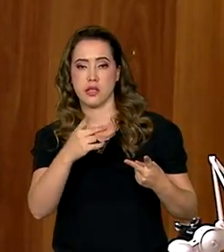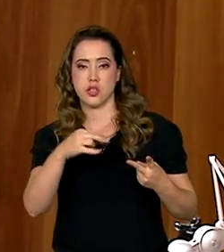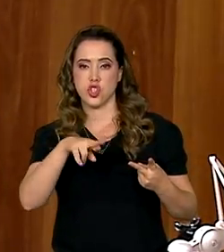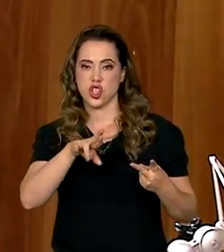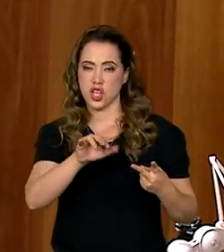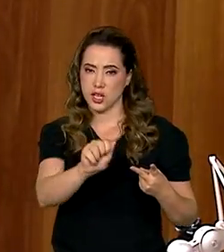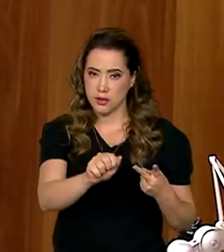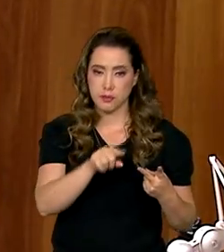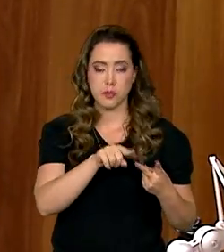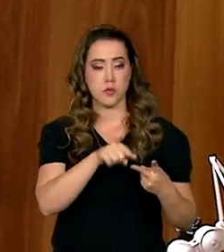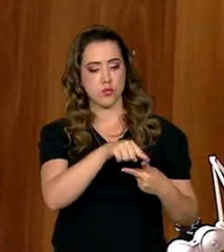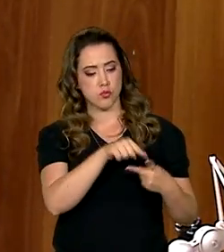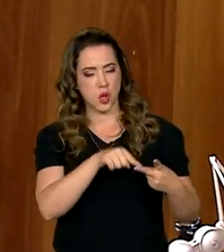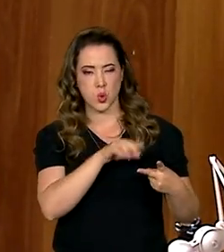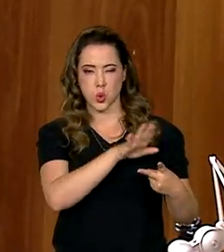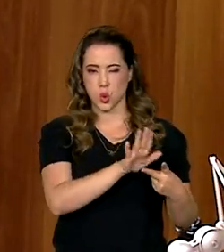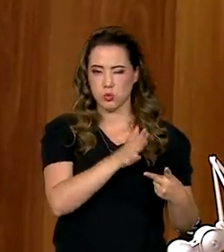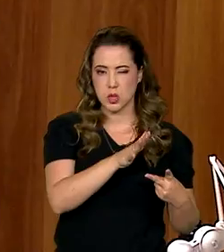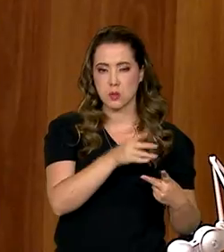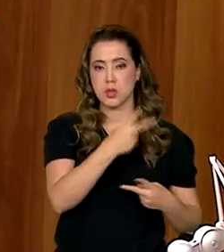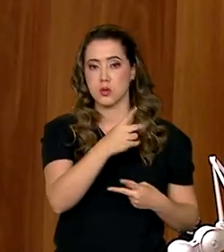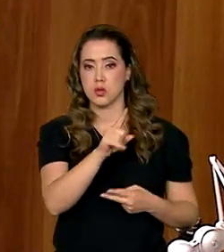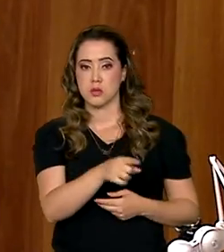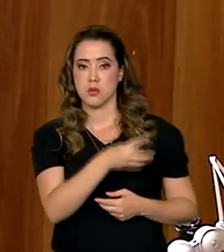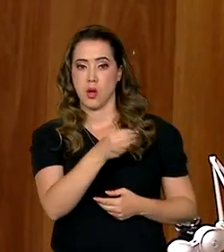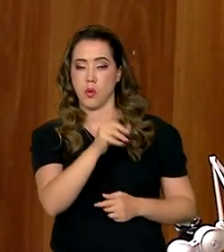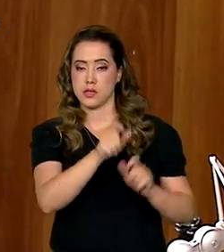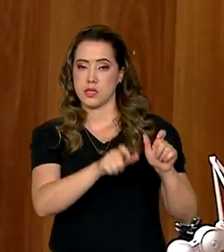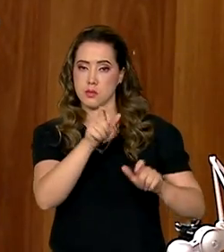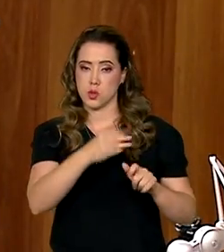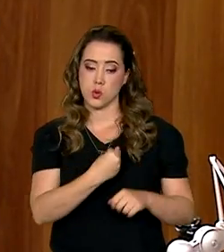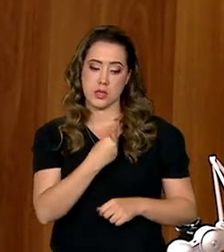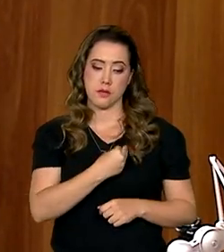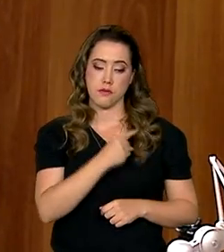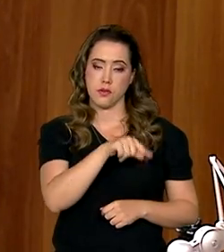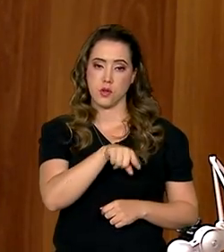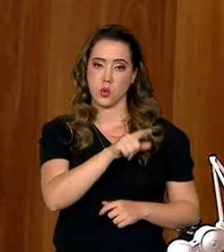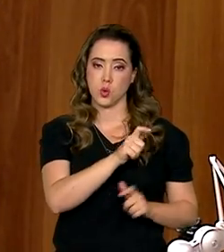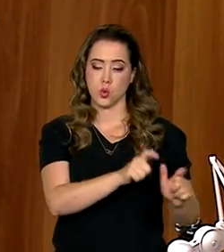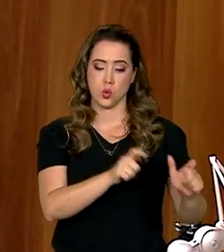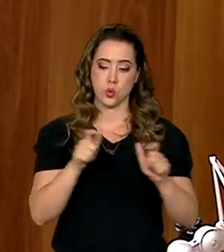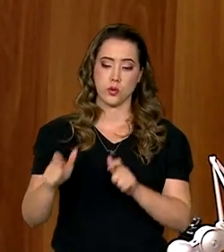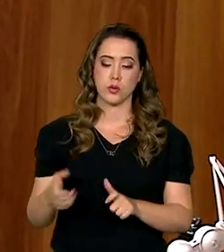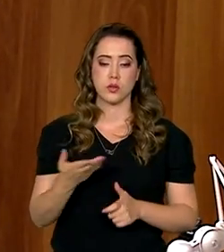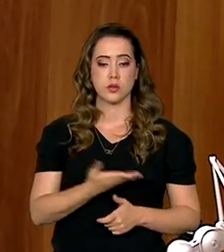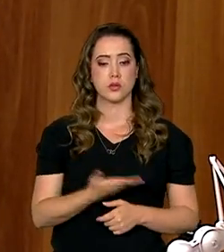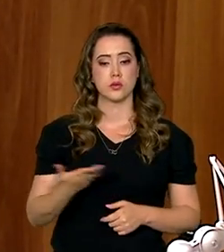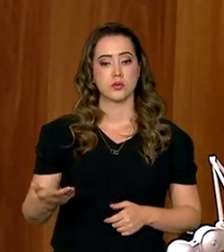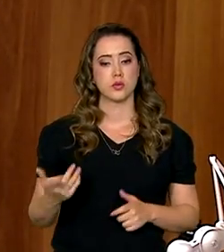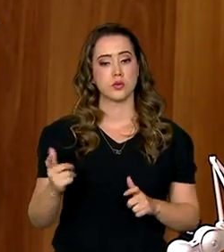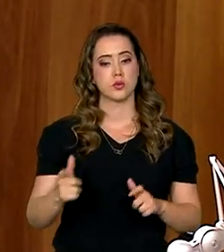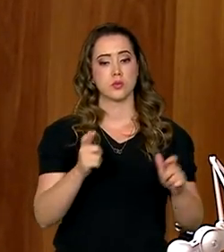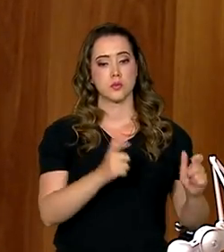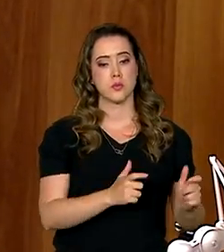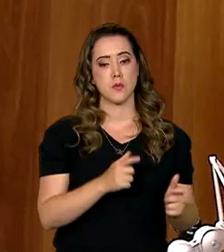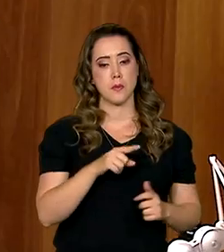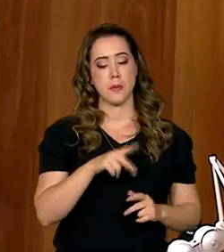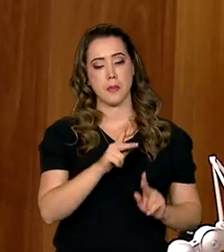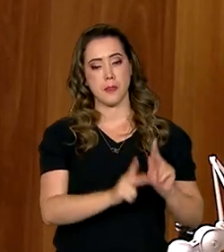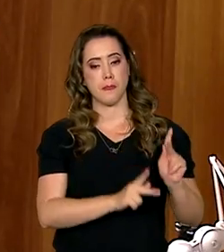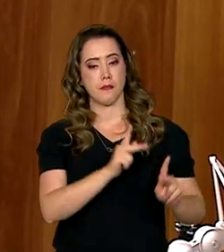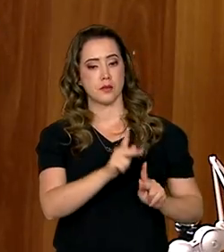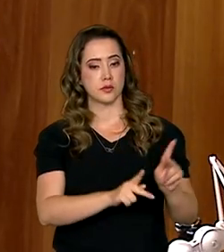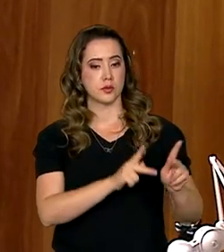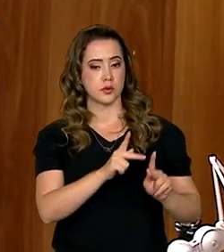.400 indígenas que vivem ali nessa terra do povo